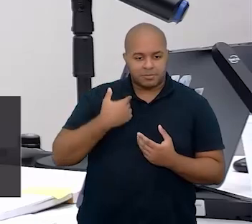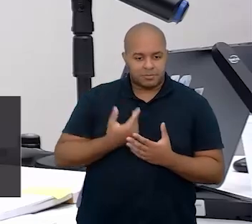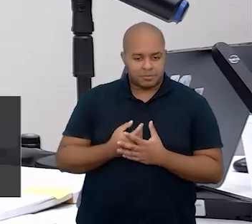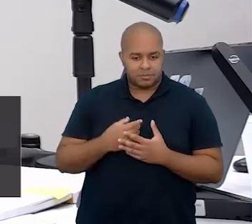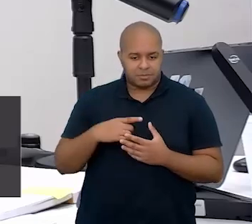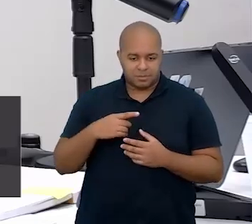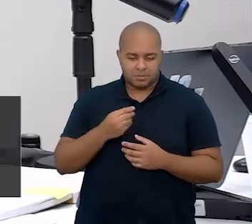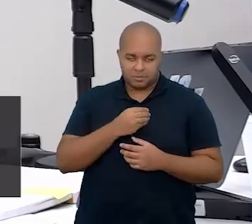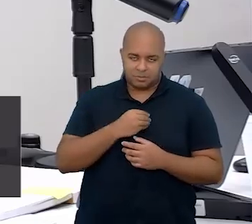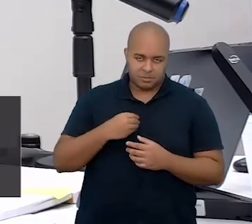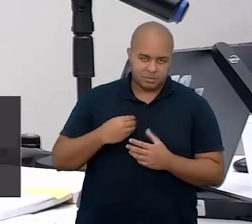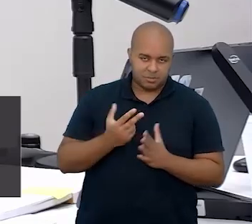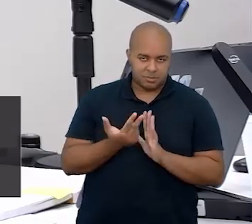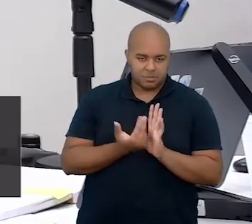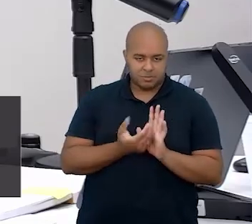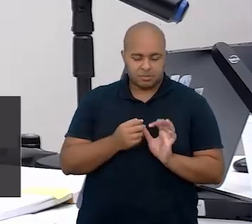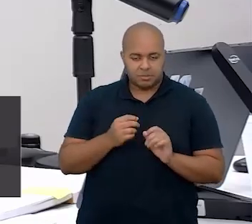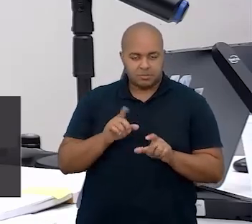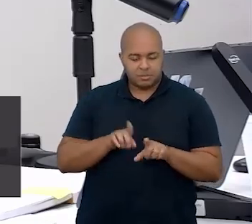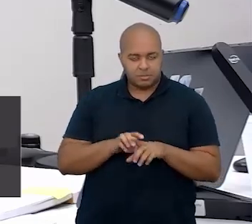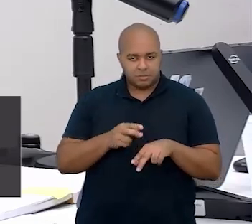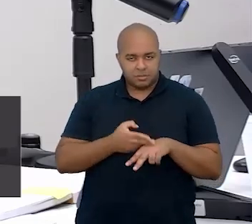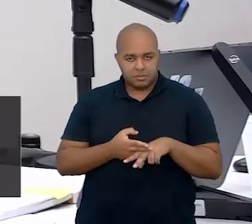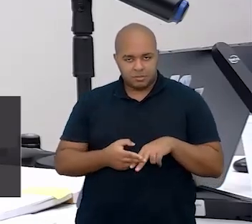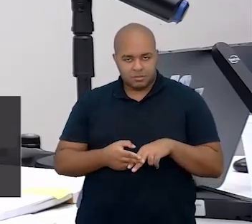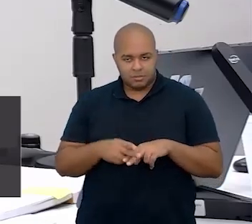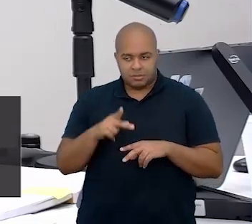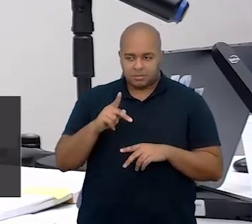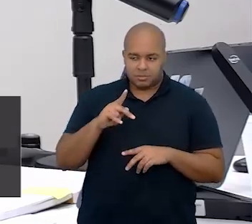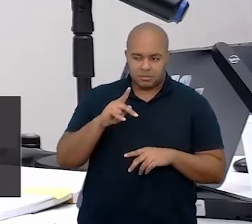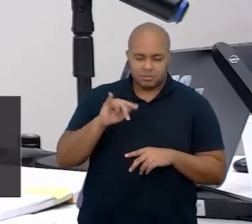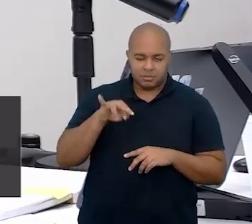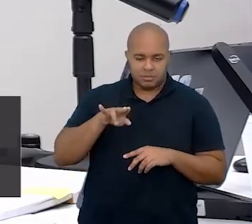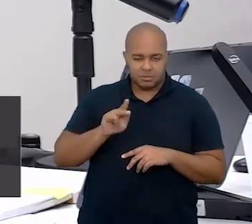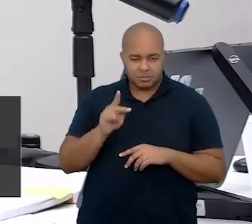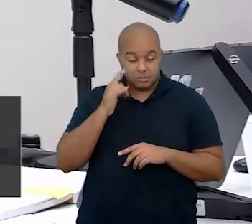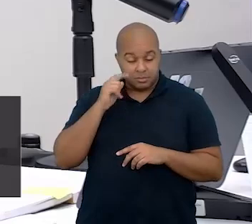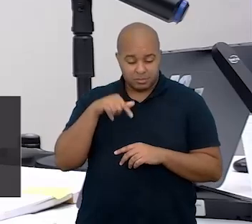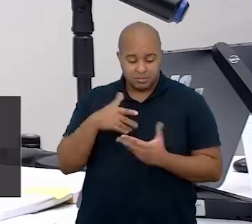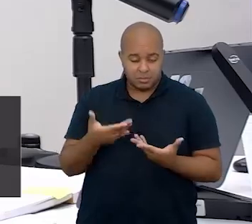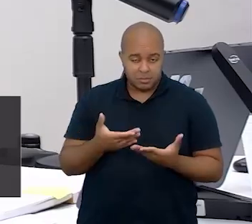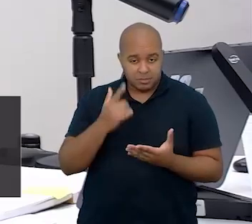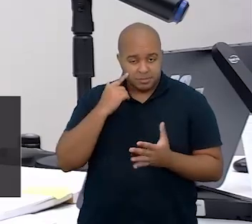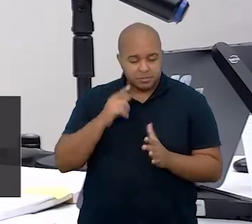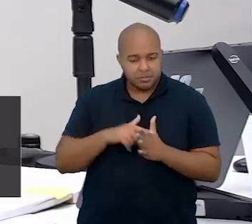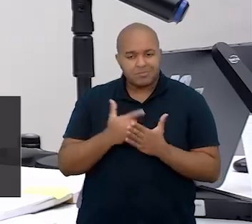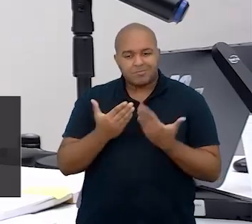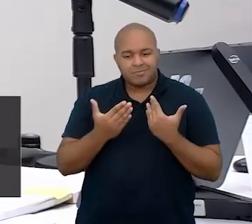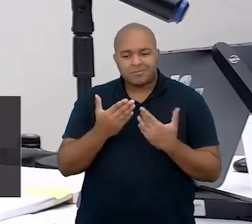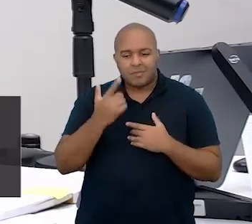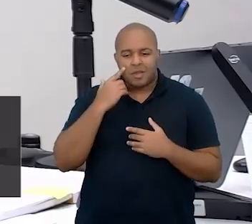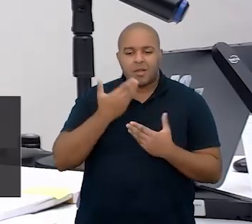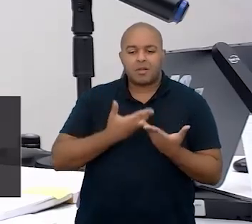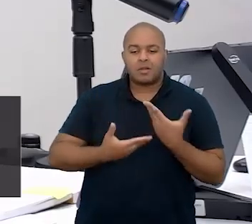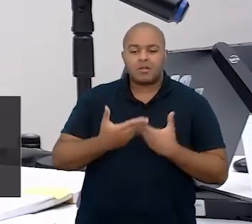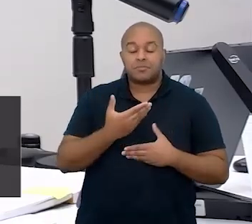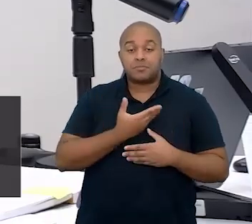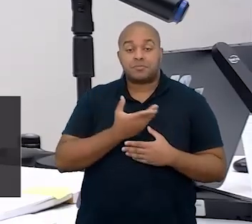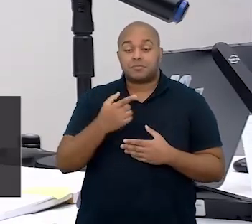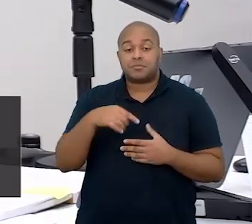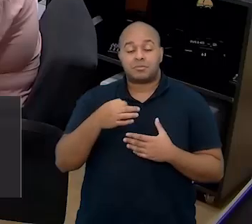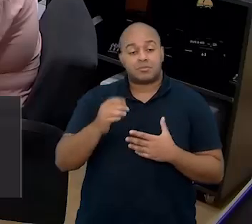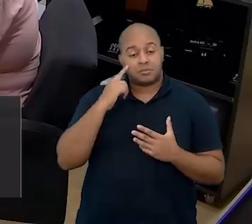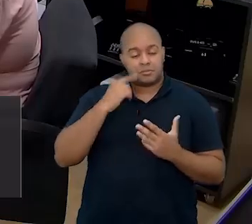brilhinho e uma calça pink. E estou aqui nesse bate-papo com as nossas amigas,